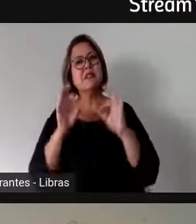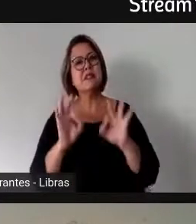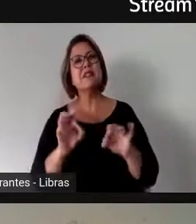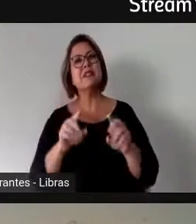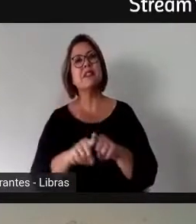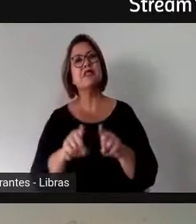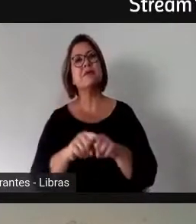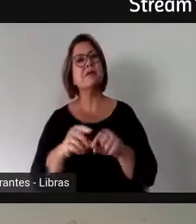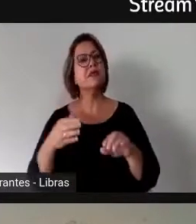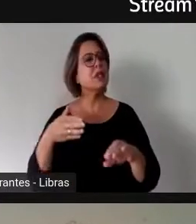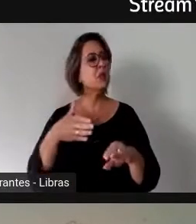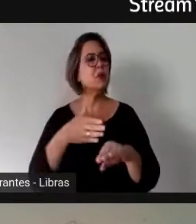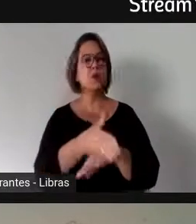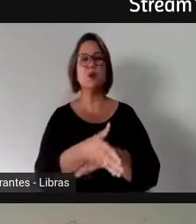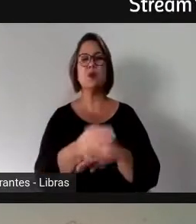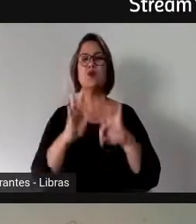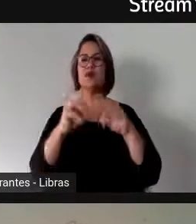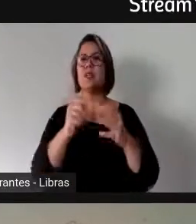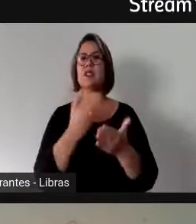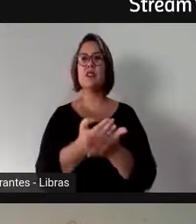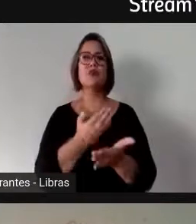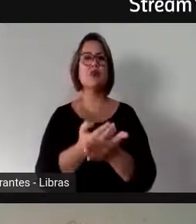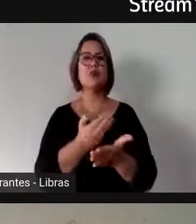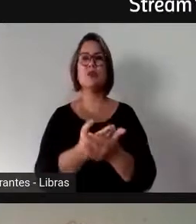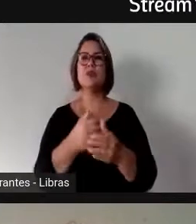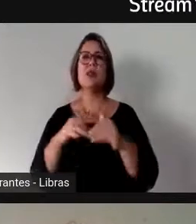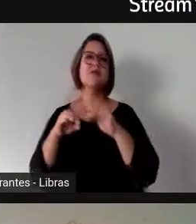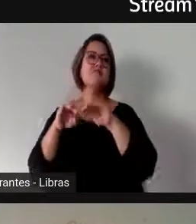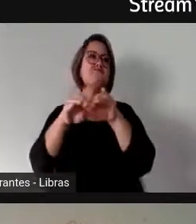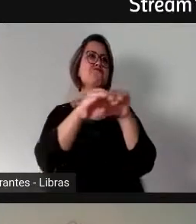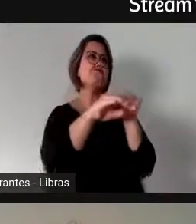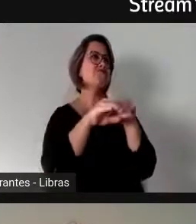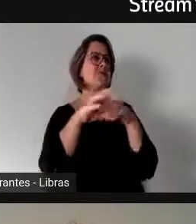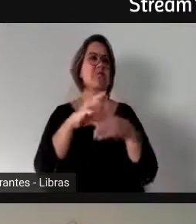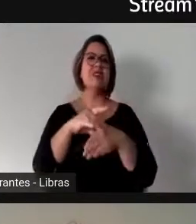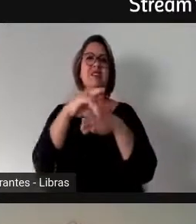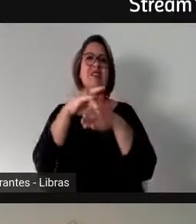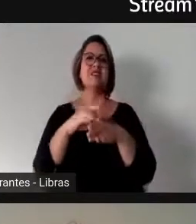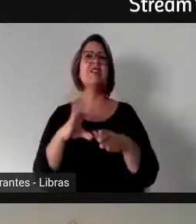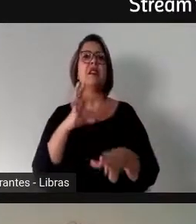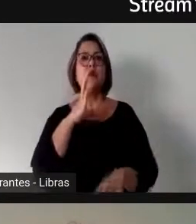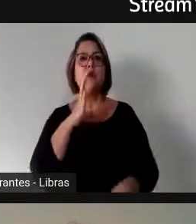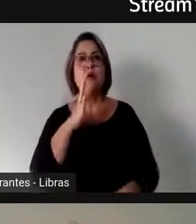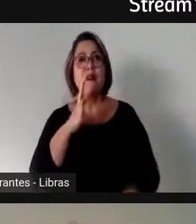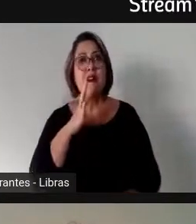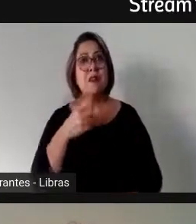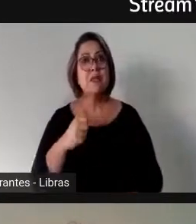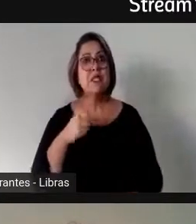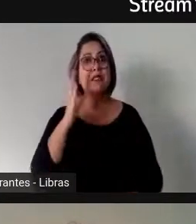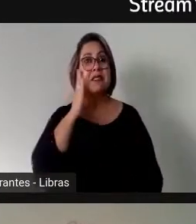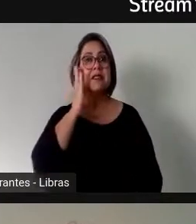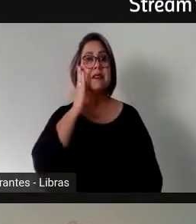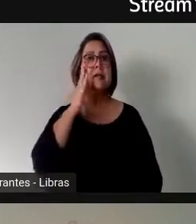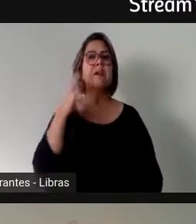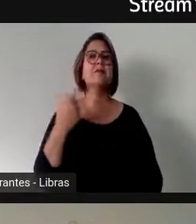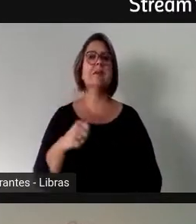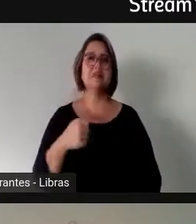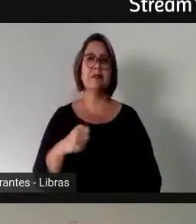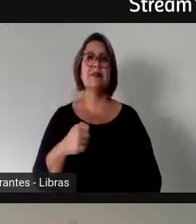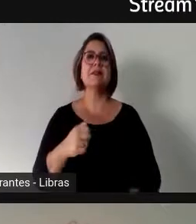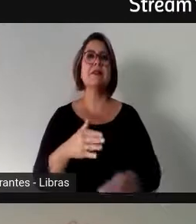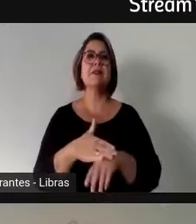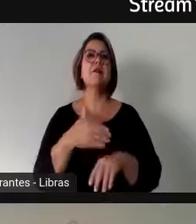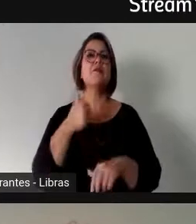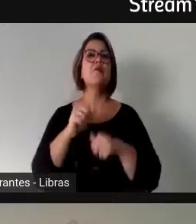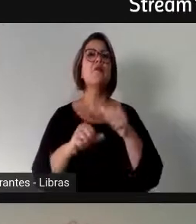ocupar todos esses espaços. Eu reconheço que é necessário fazer, será necessário, melhor dizendo, fazer